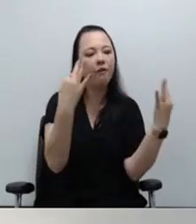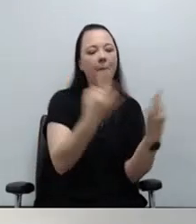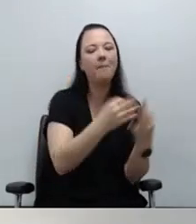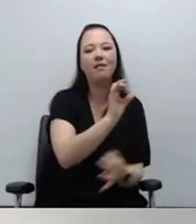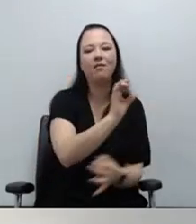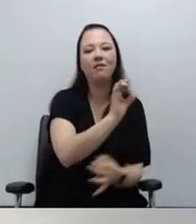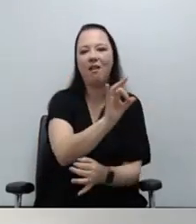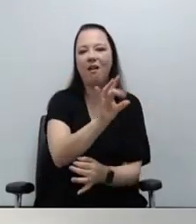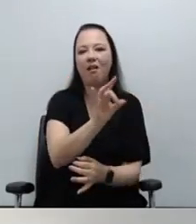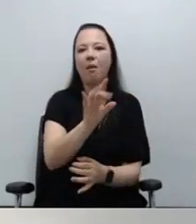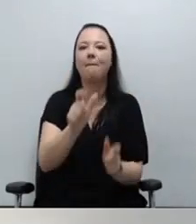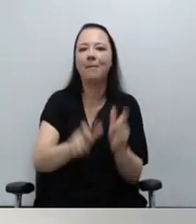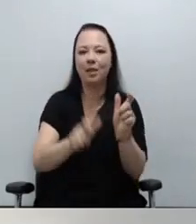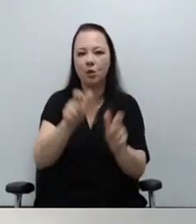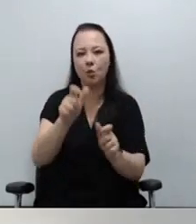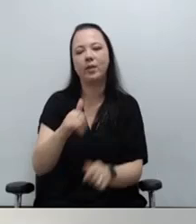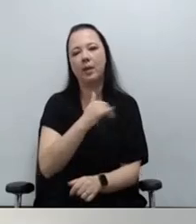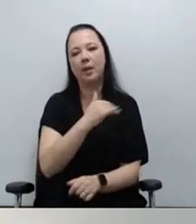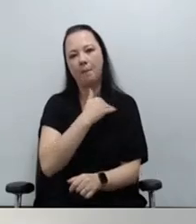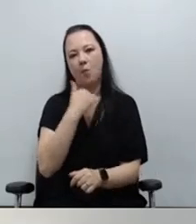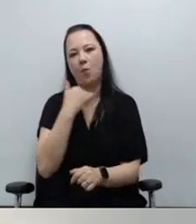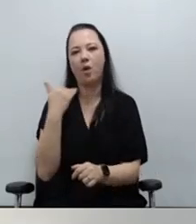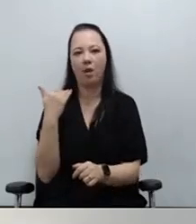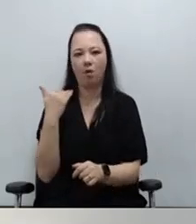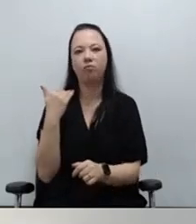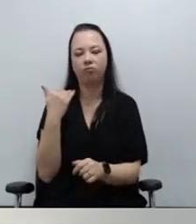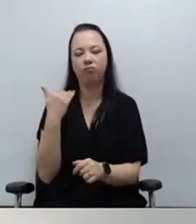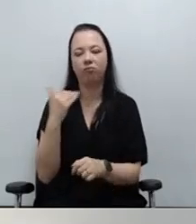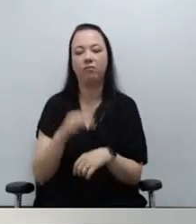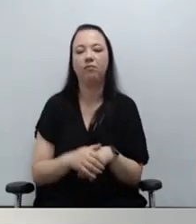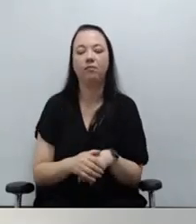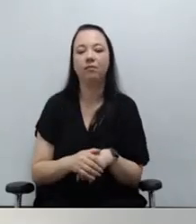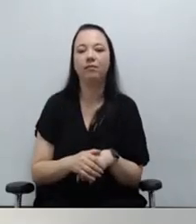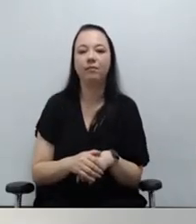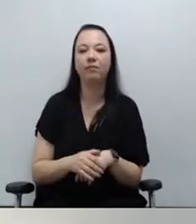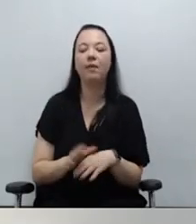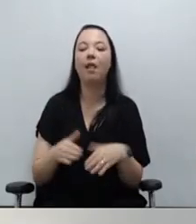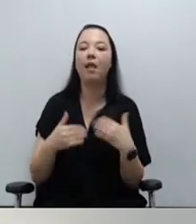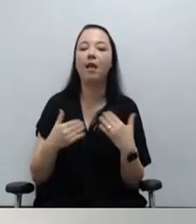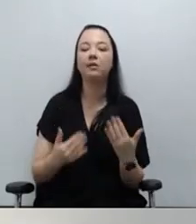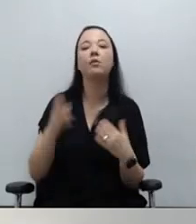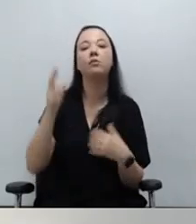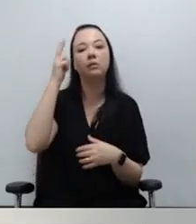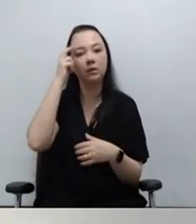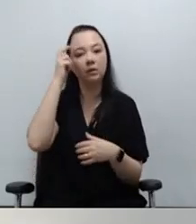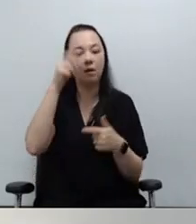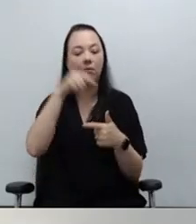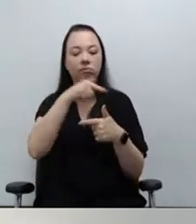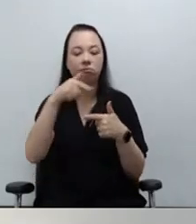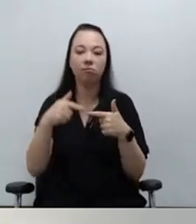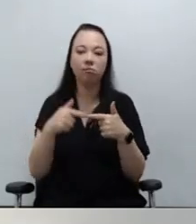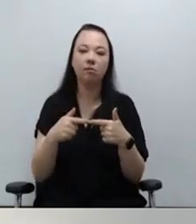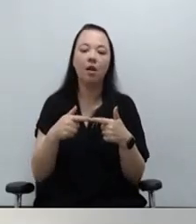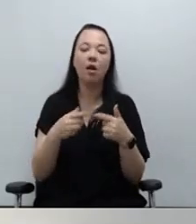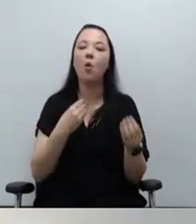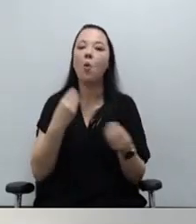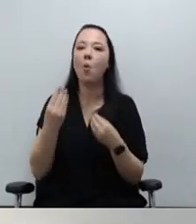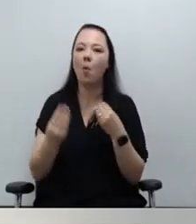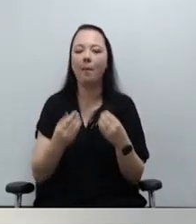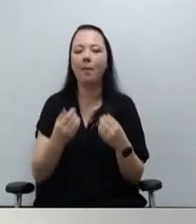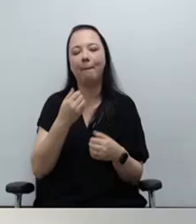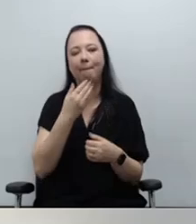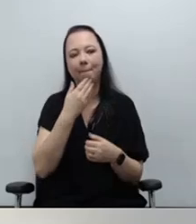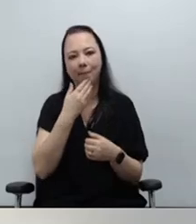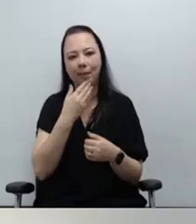uma das vítimas. Situações como estas nos ensinam que a articulação dos saberes, das competências e a busca por resolutividade